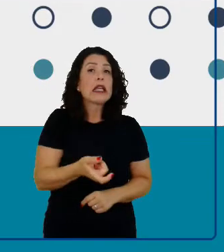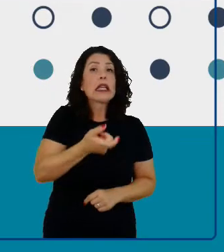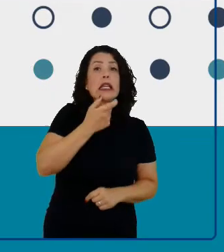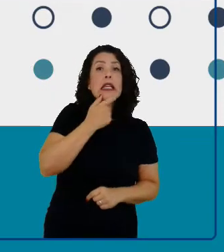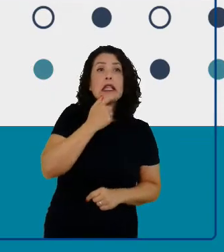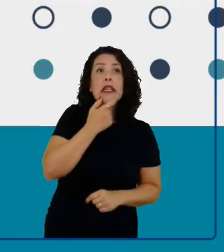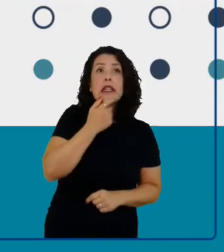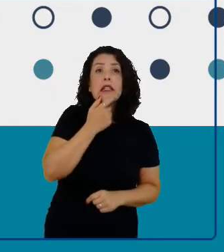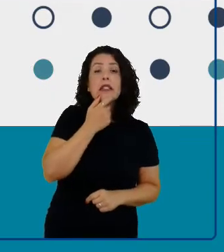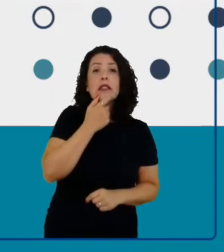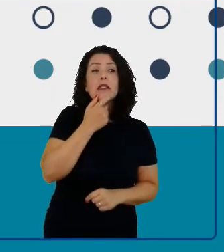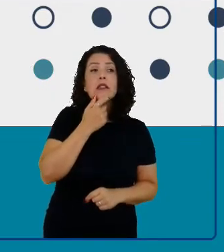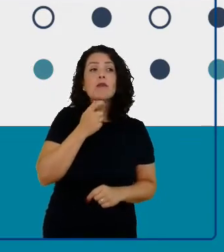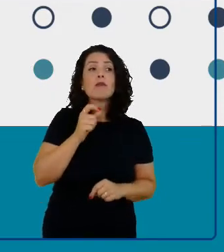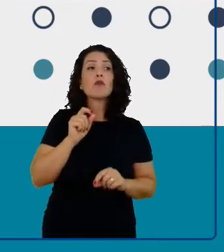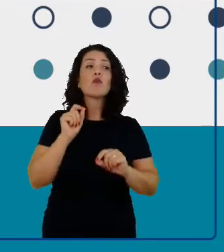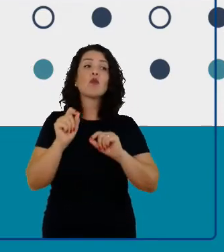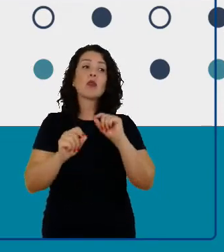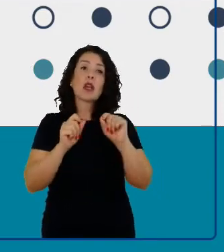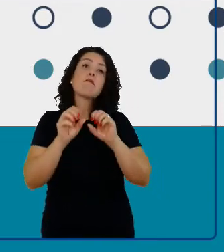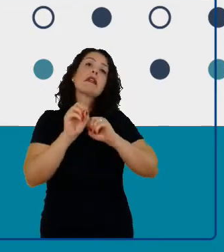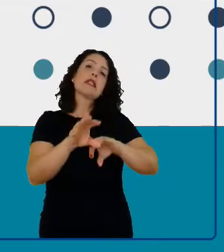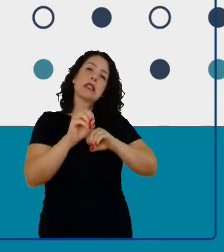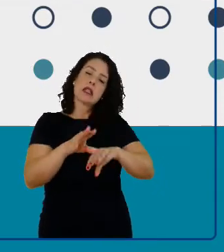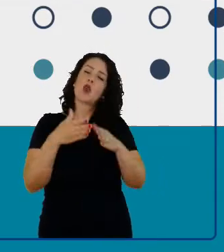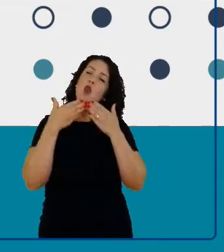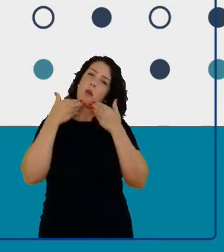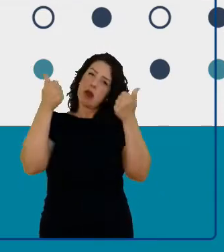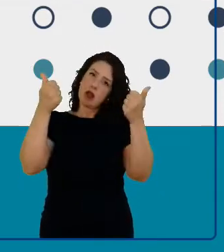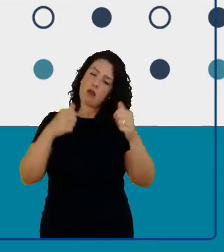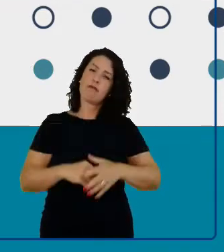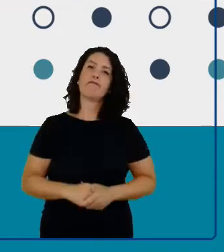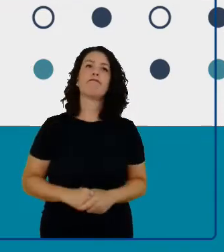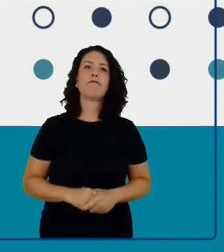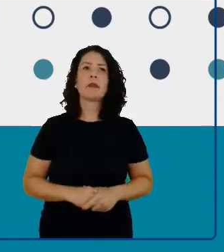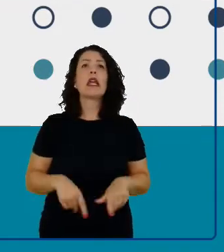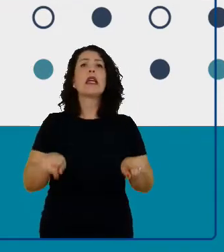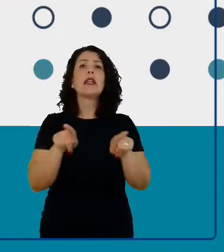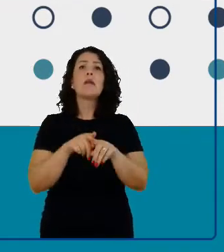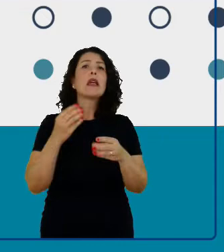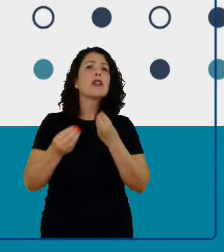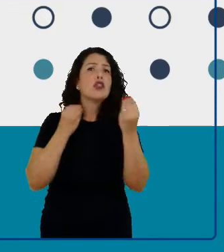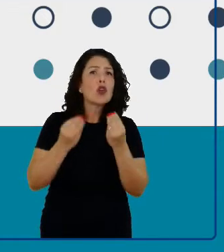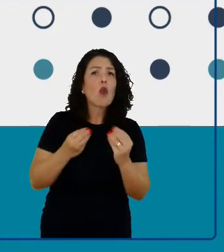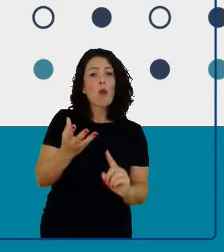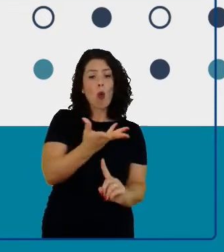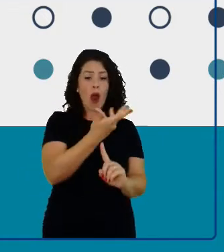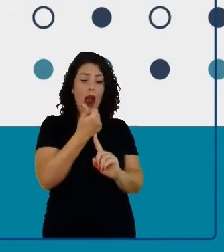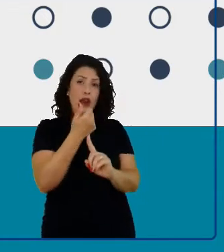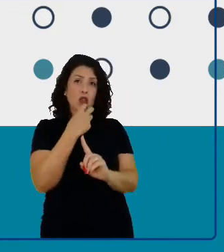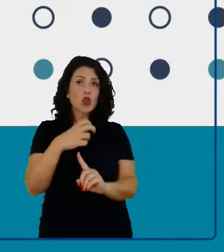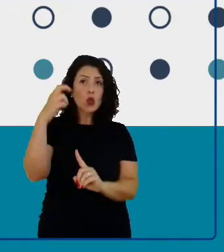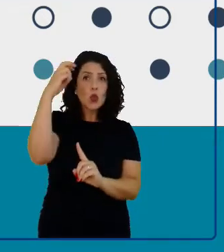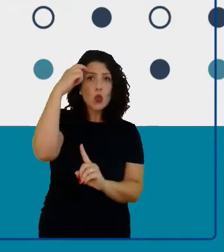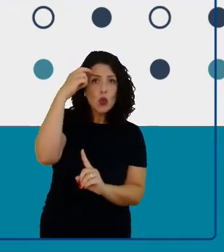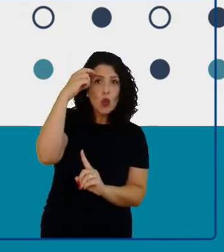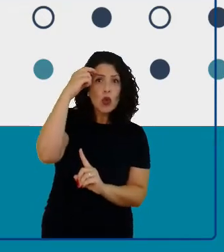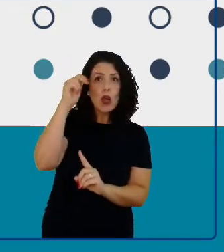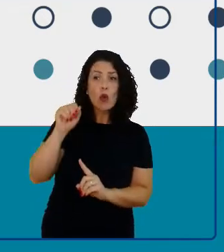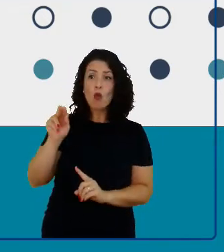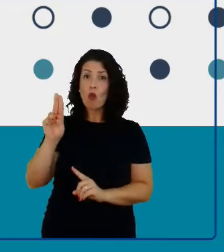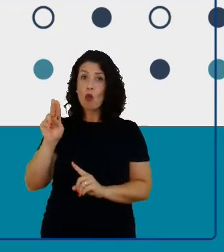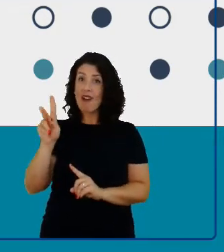inglesa. E terceira, sobre arte e cultura do Reino Unido no Brasil